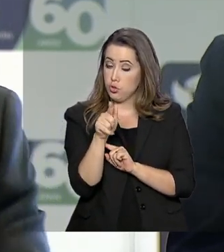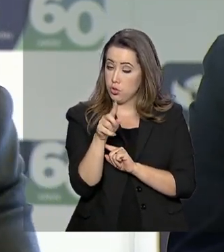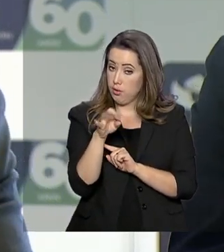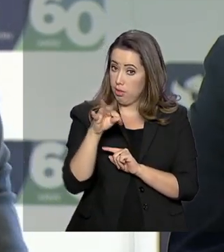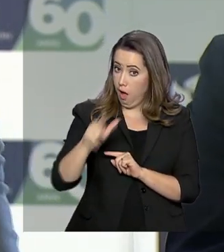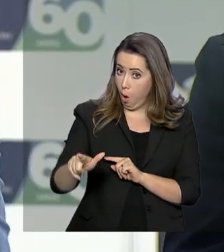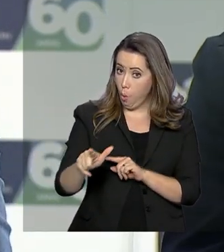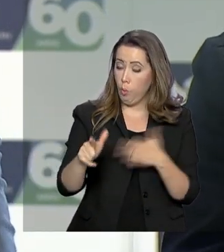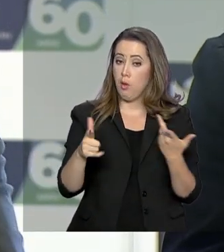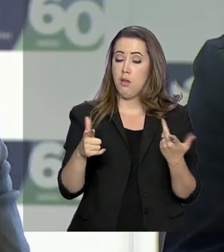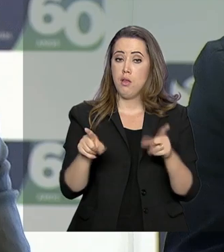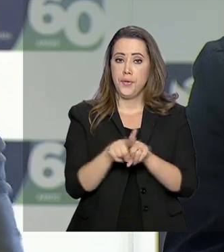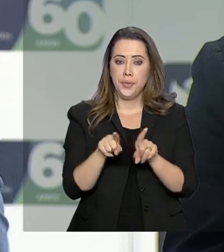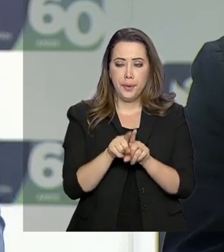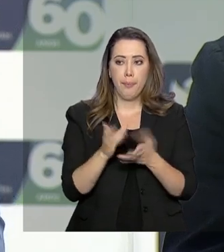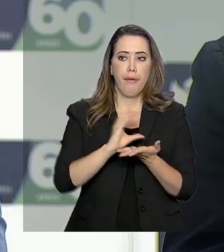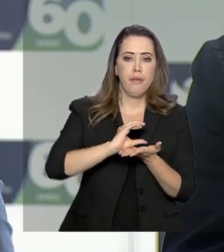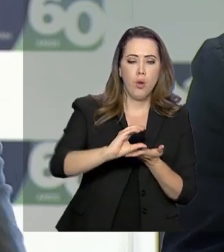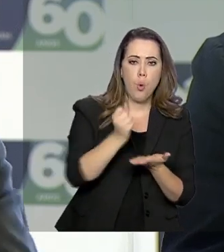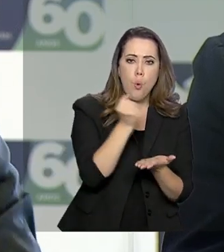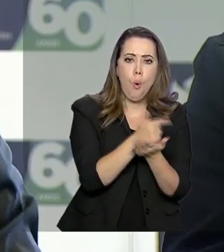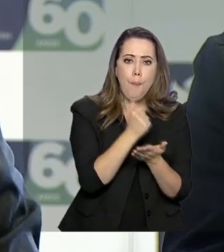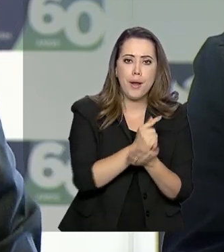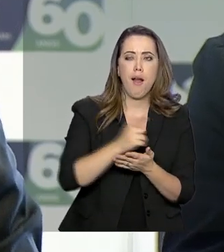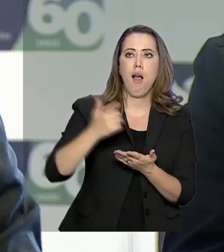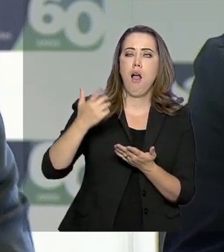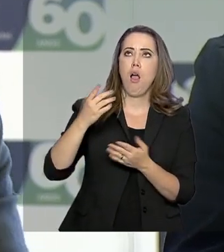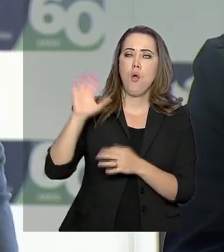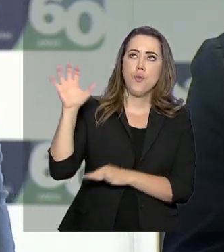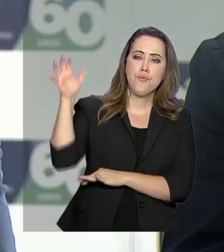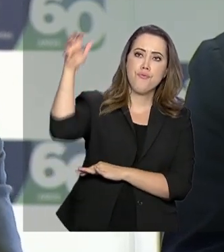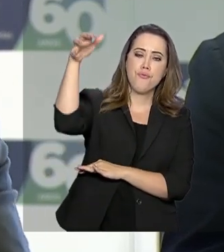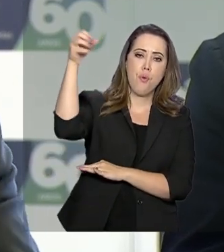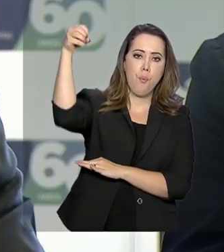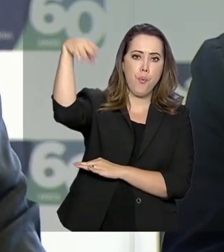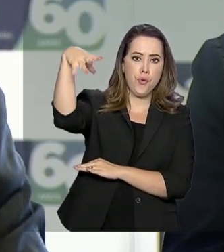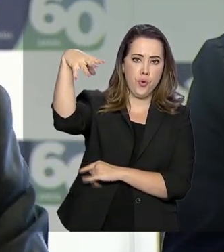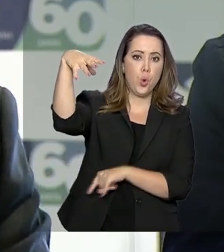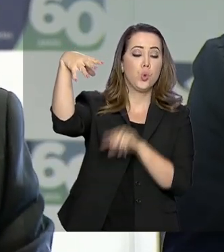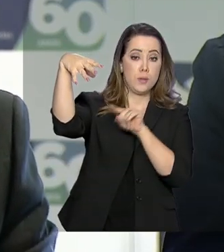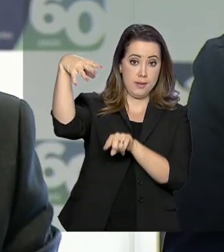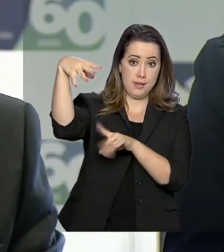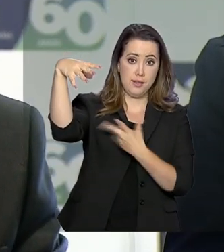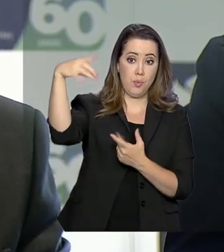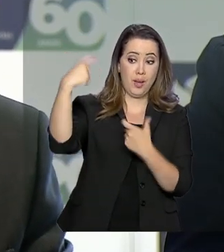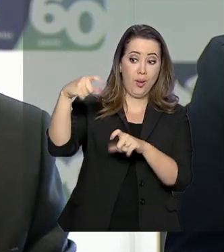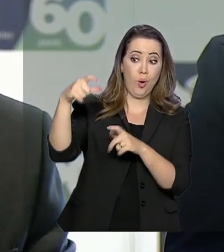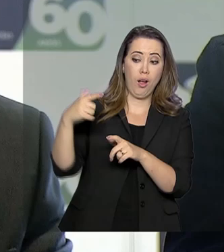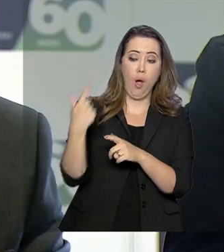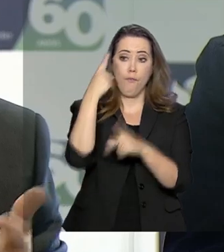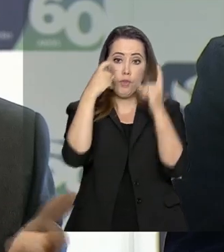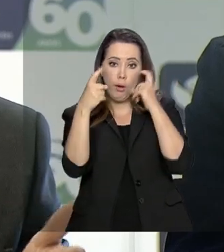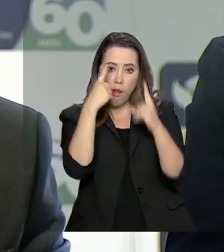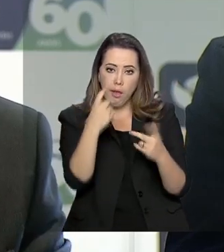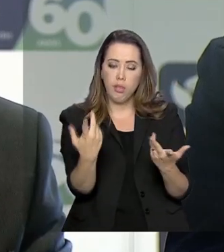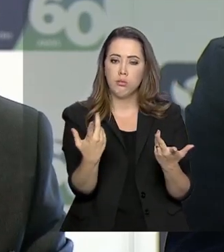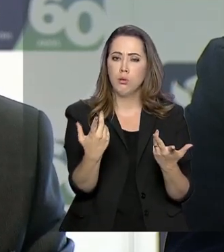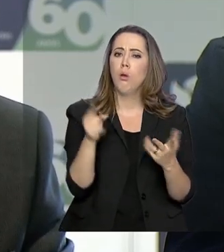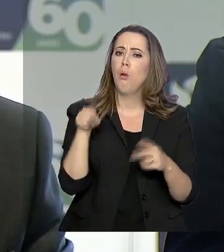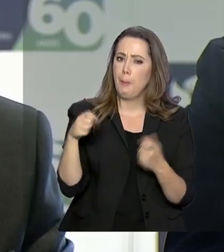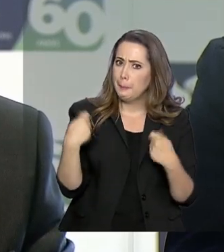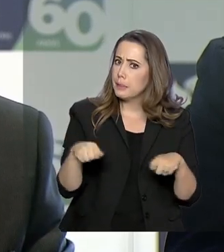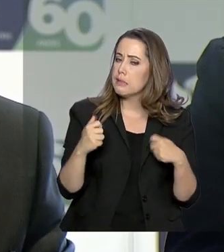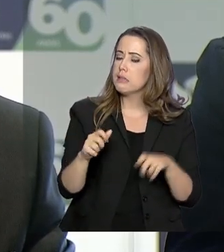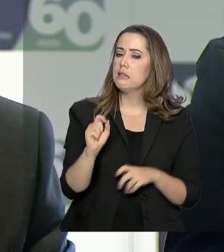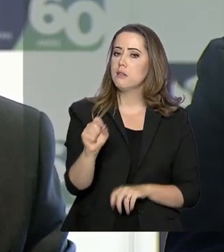relacionadas a investimento em iluminação pública em áreas urbanas de elevada criminalidade. Ou seja, é necessário